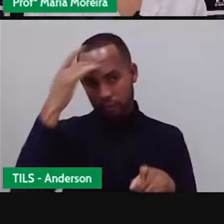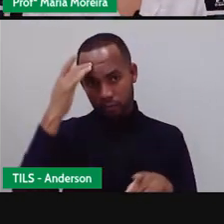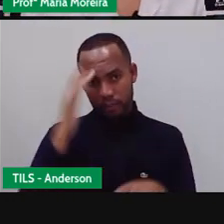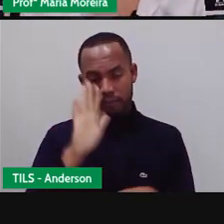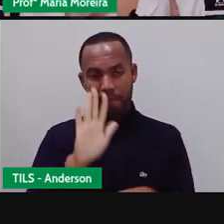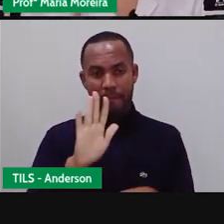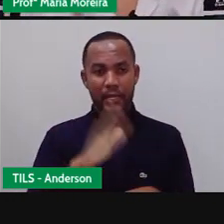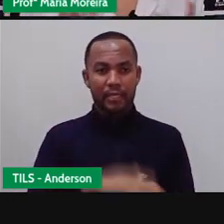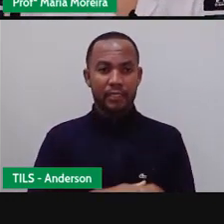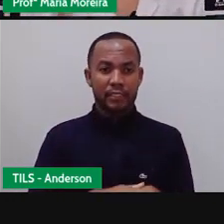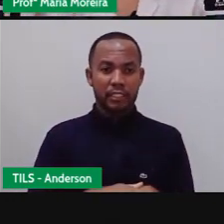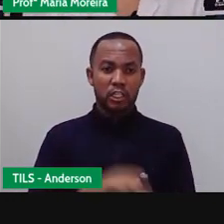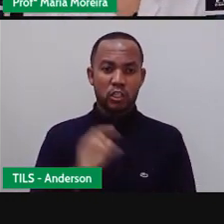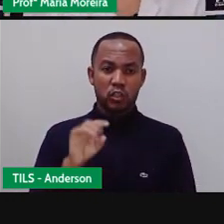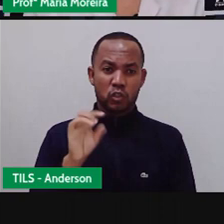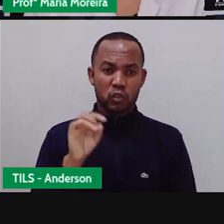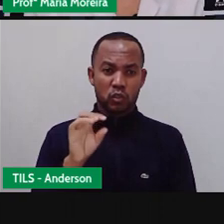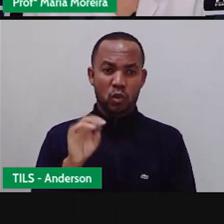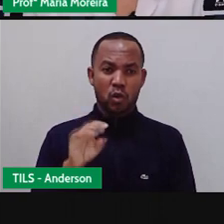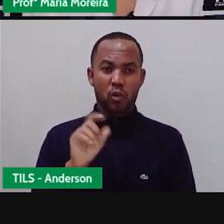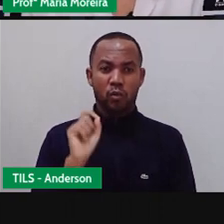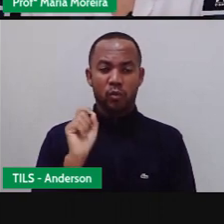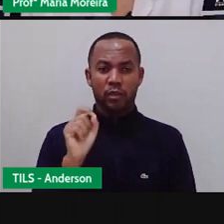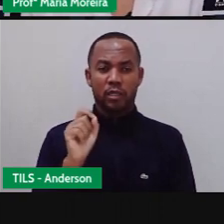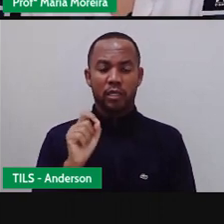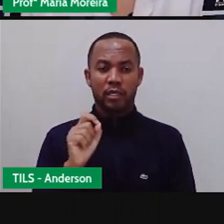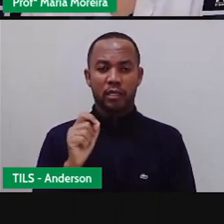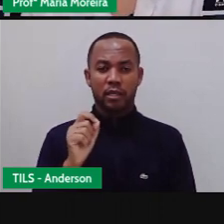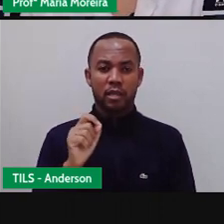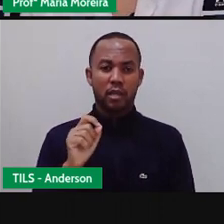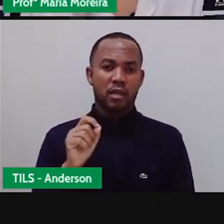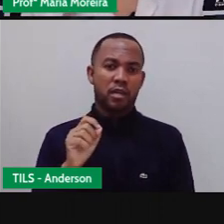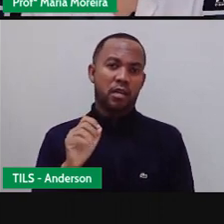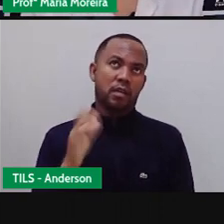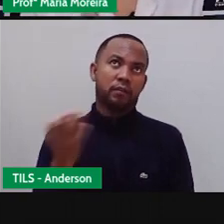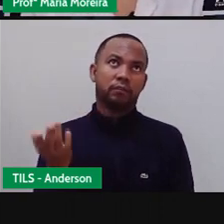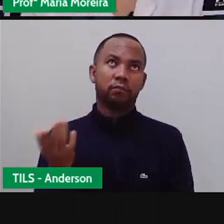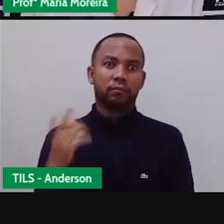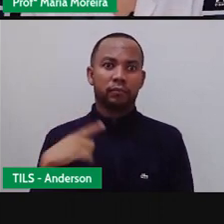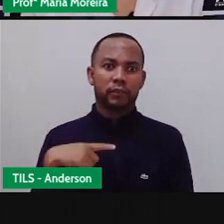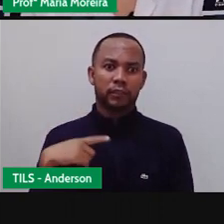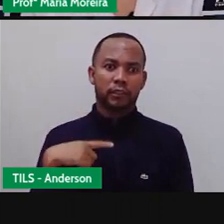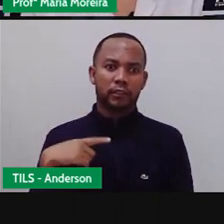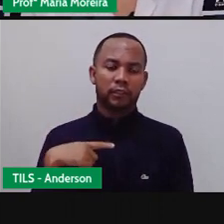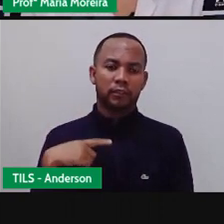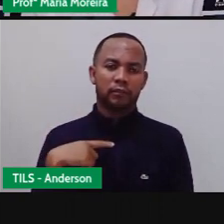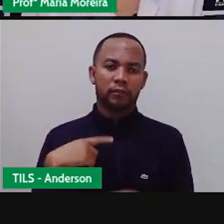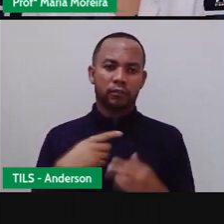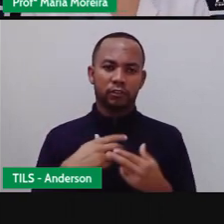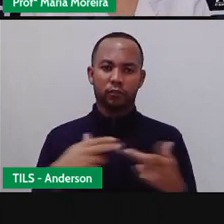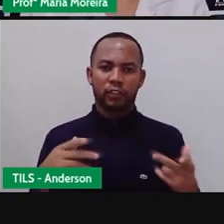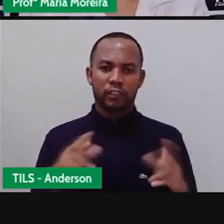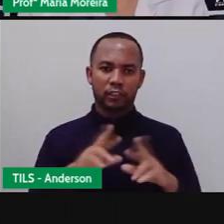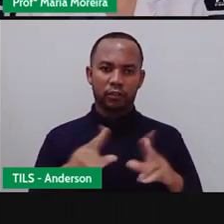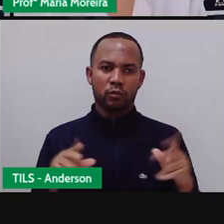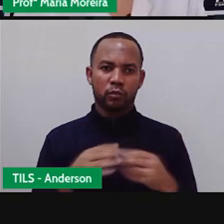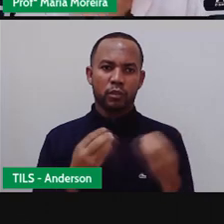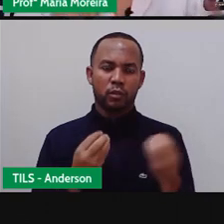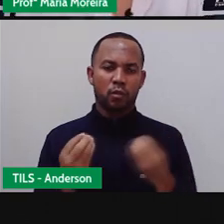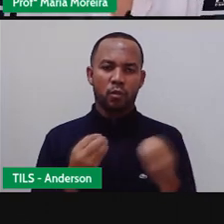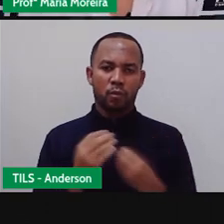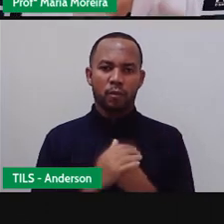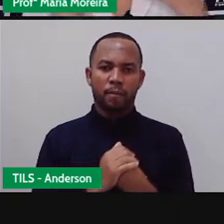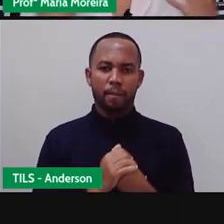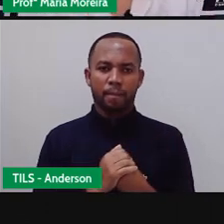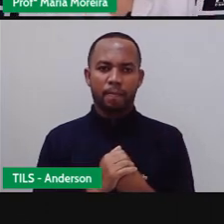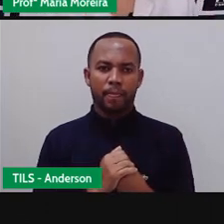Porém, nem só de flores, né? São feitas as redes sociais. Existem também, gente, alguns espinhos. Porque não é só, né?